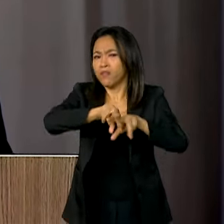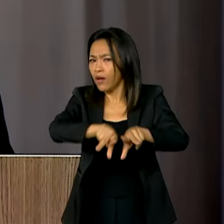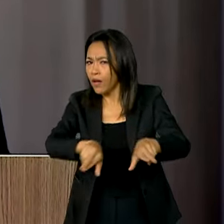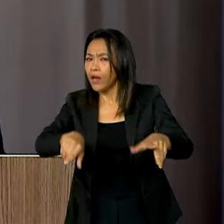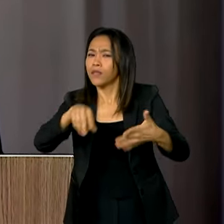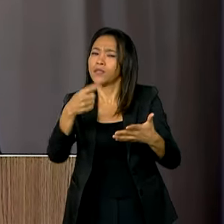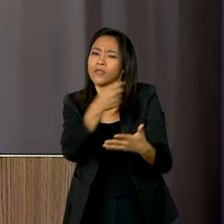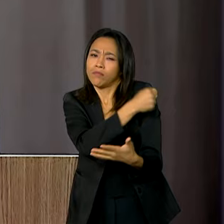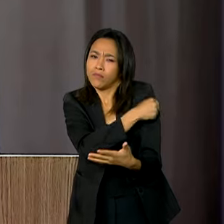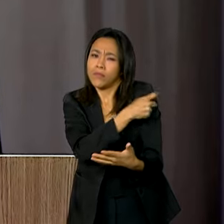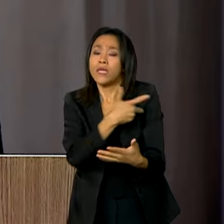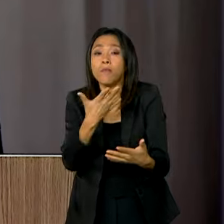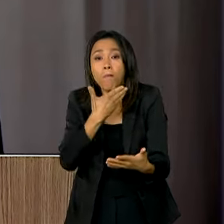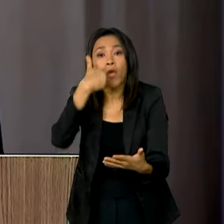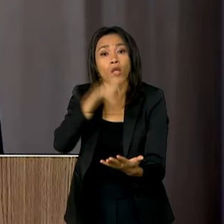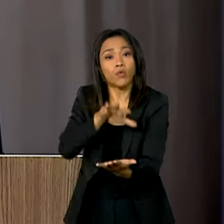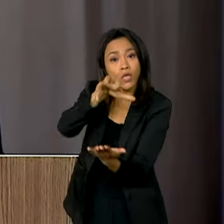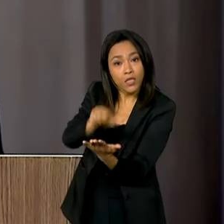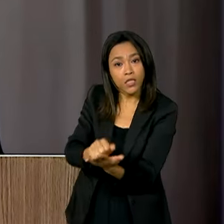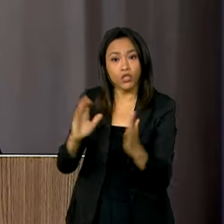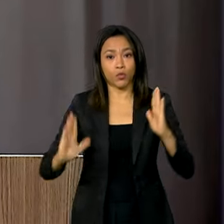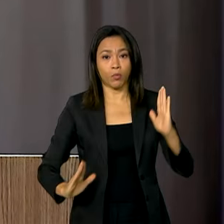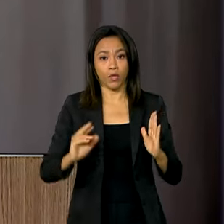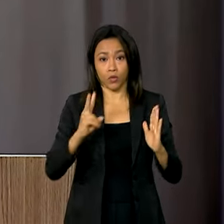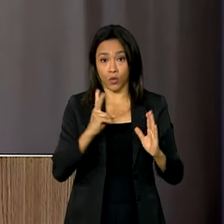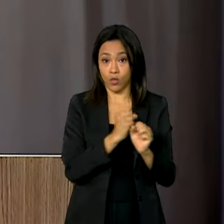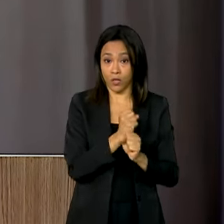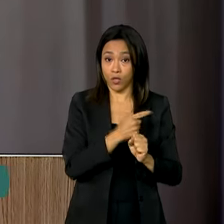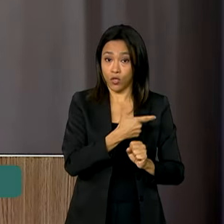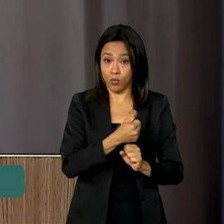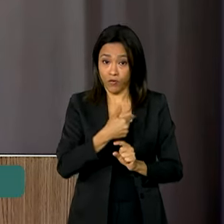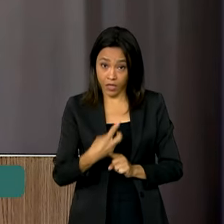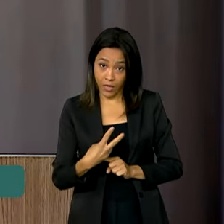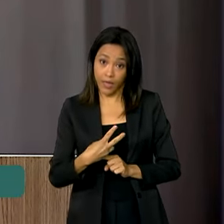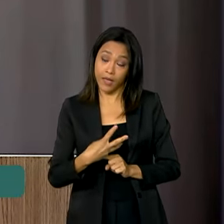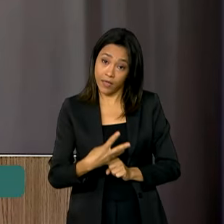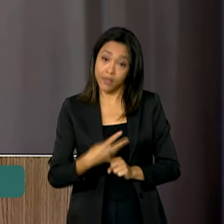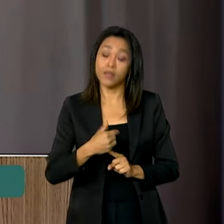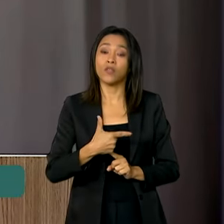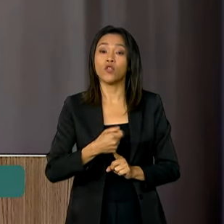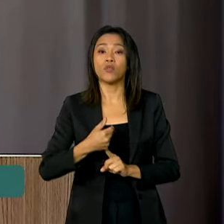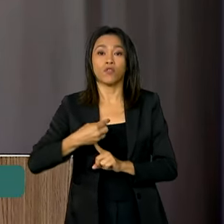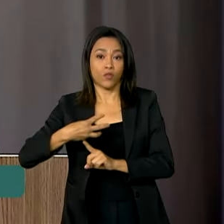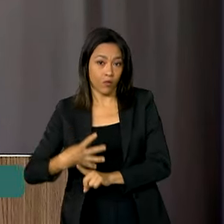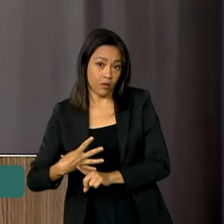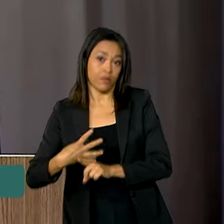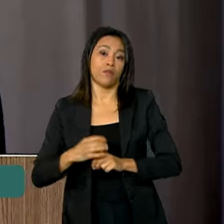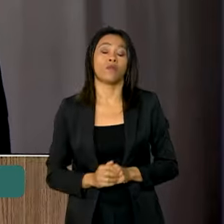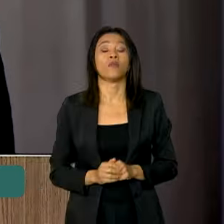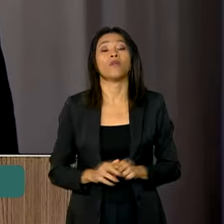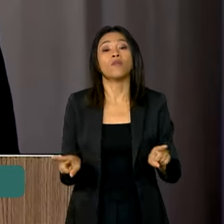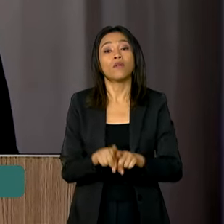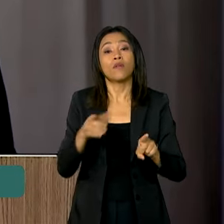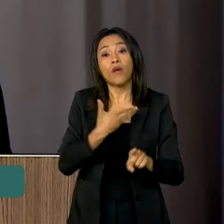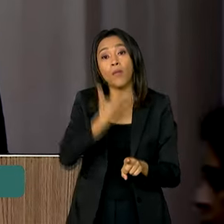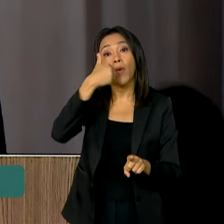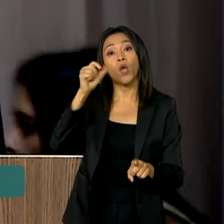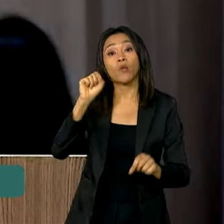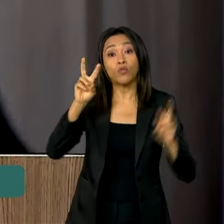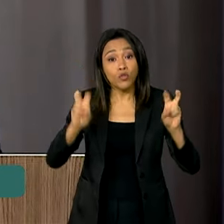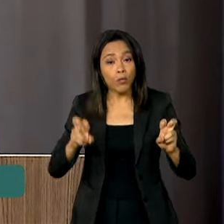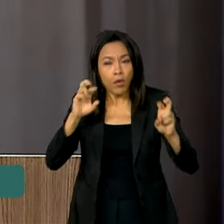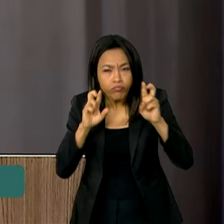melhoramos os nossos indicadores nos dois anos, tanto de 2023 quanto no ano de 2024. Nós também melhoramos a nossa